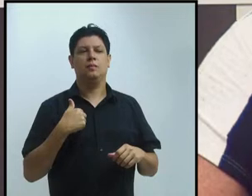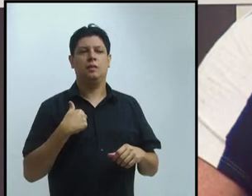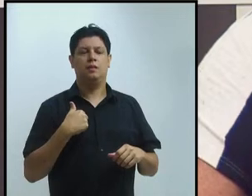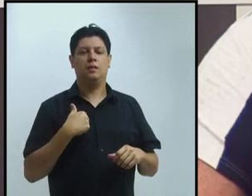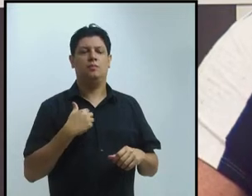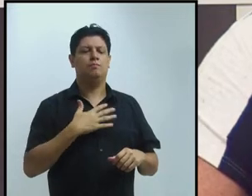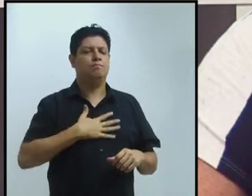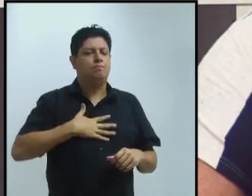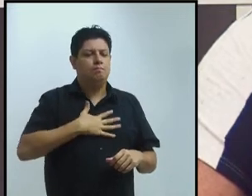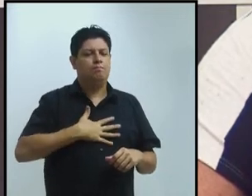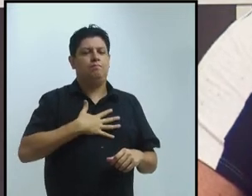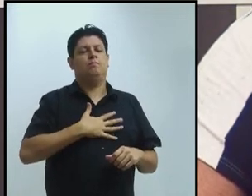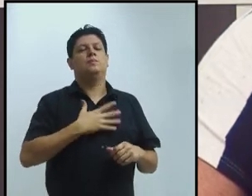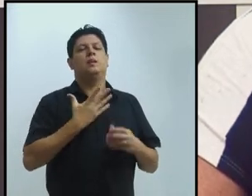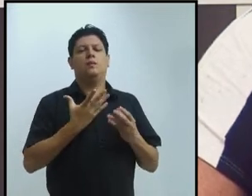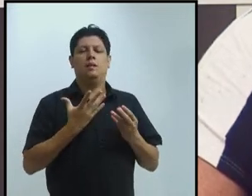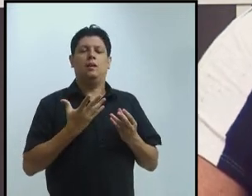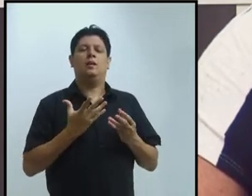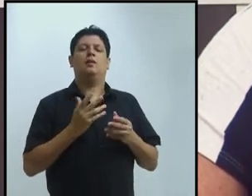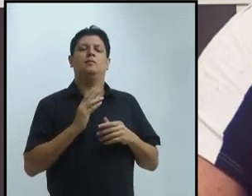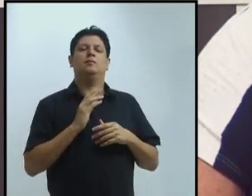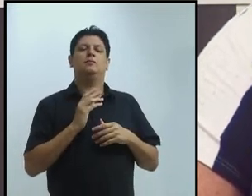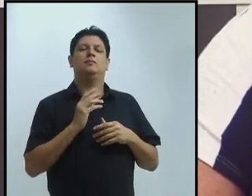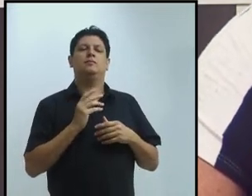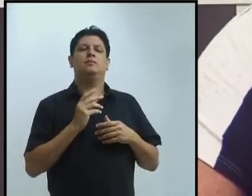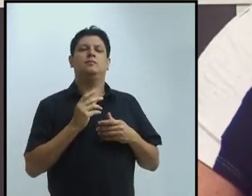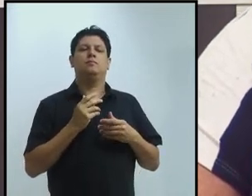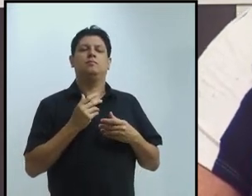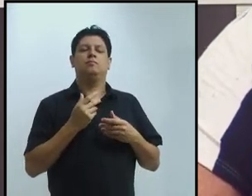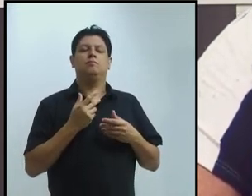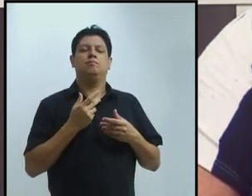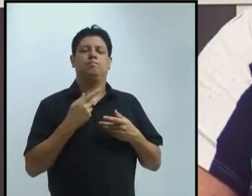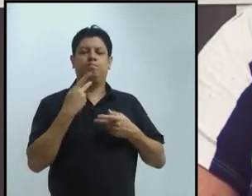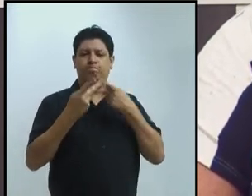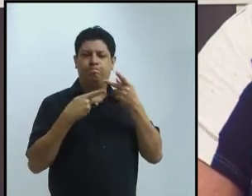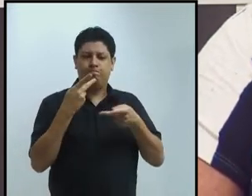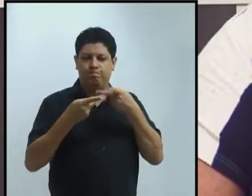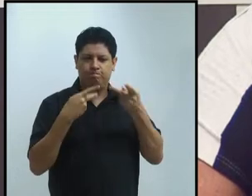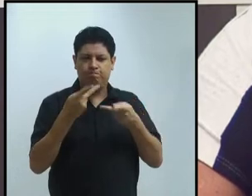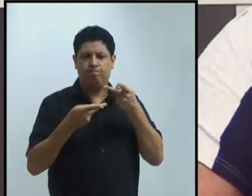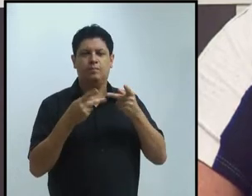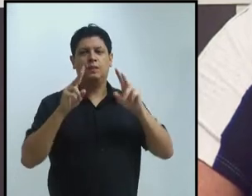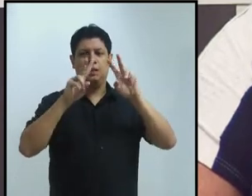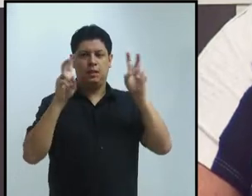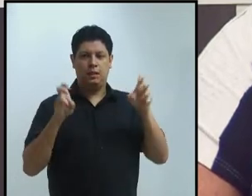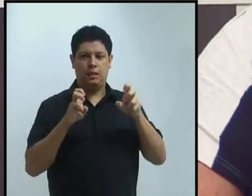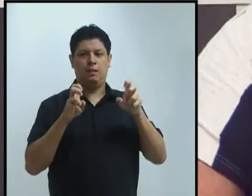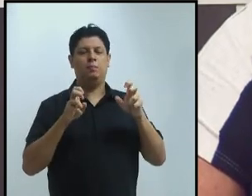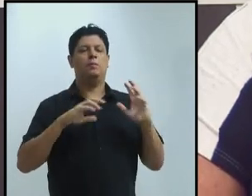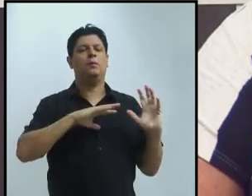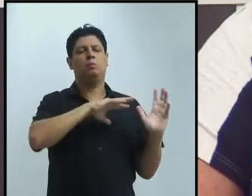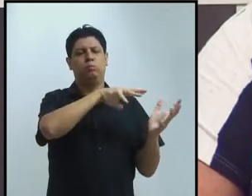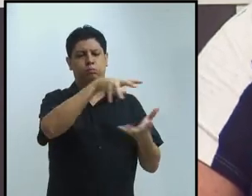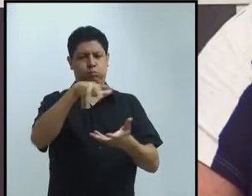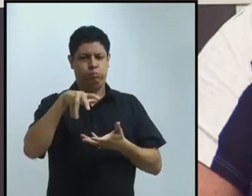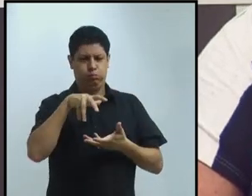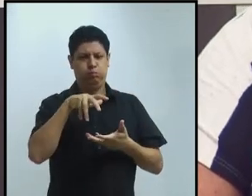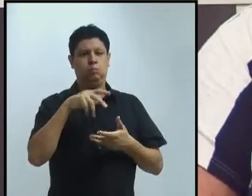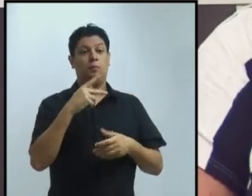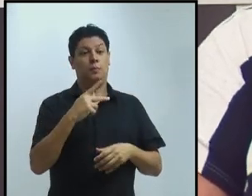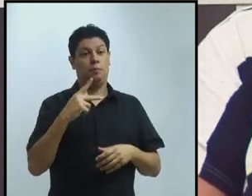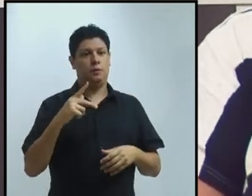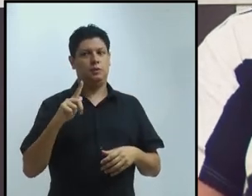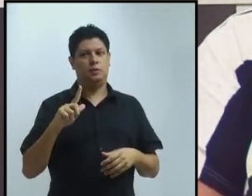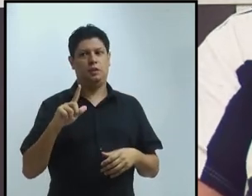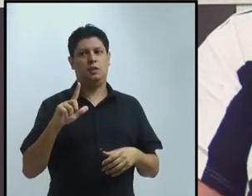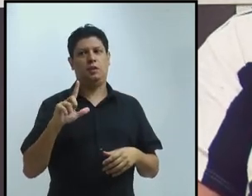falando sobre a questão da internacionalização e o programa de pós-graduação em letras. Eu pensei muito a